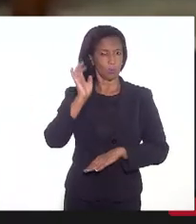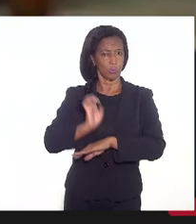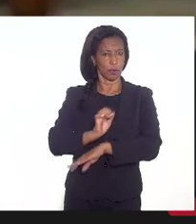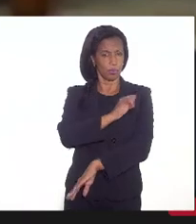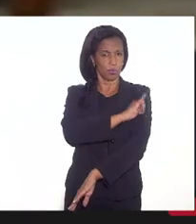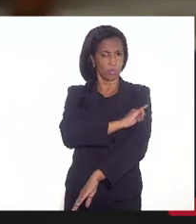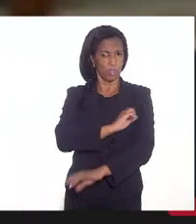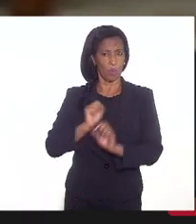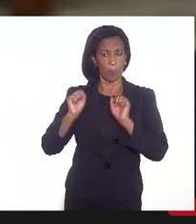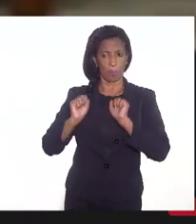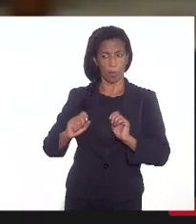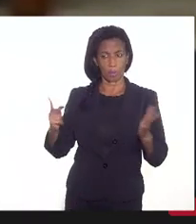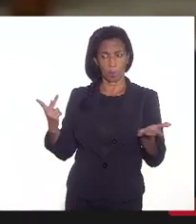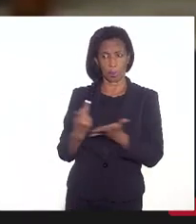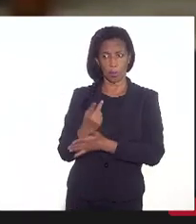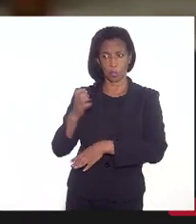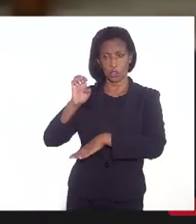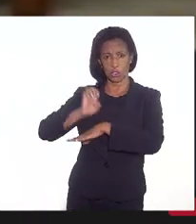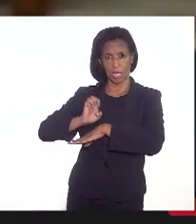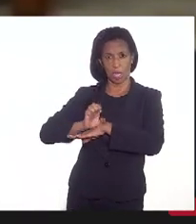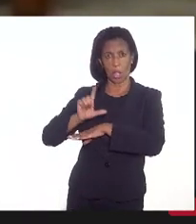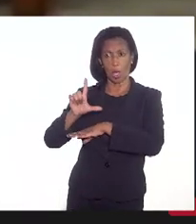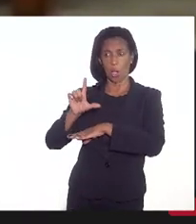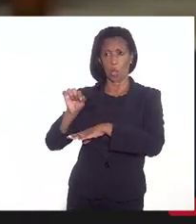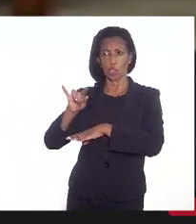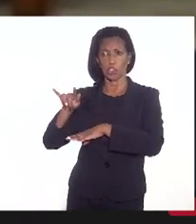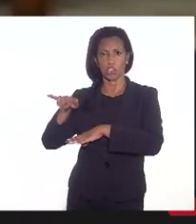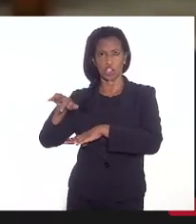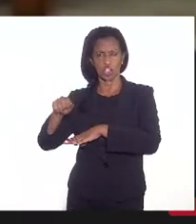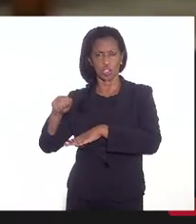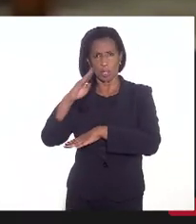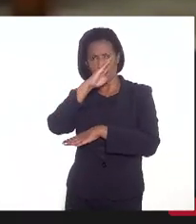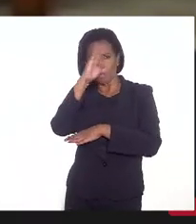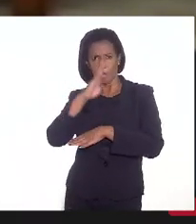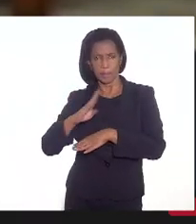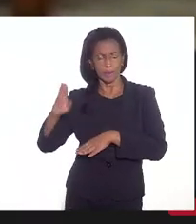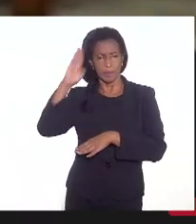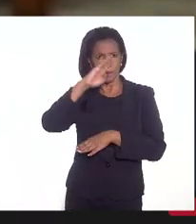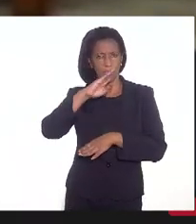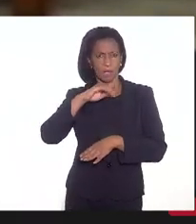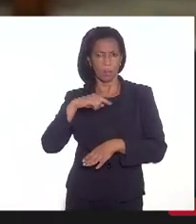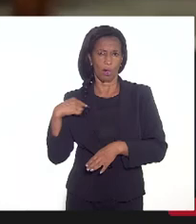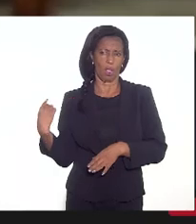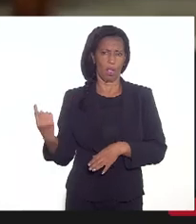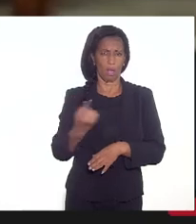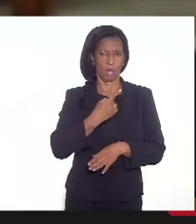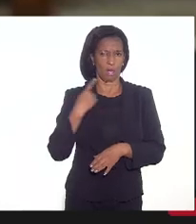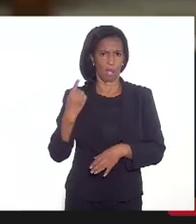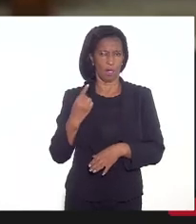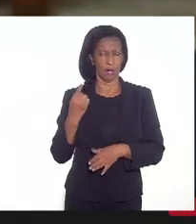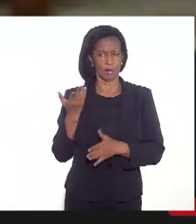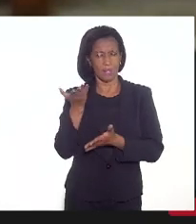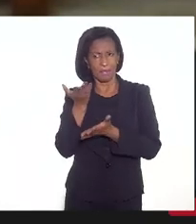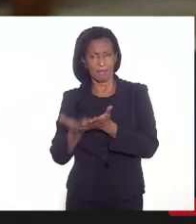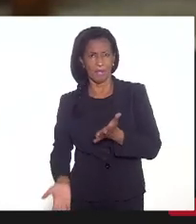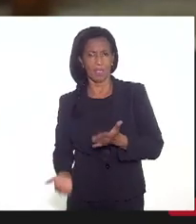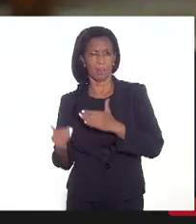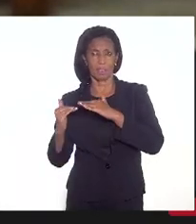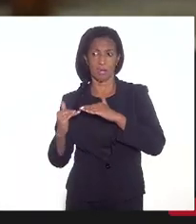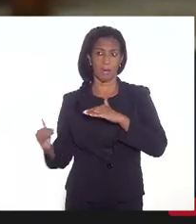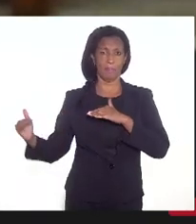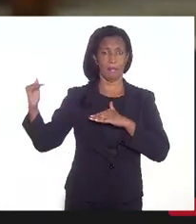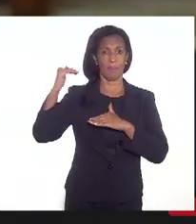Janeiro pode ser o Estado de logística brasileiro, a nossa probabilidade de perda será muito maior